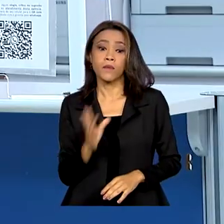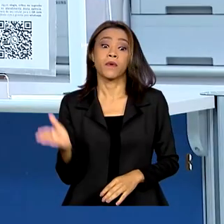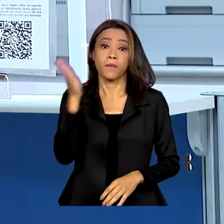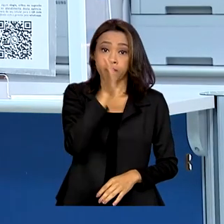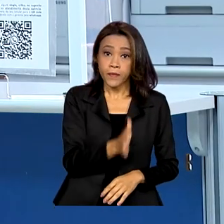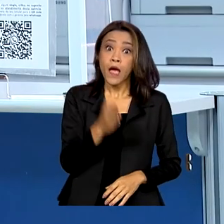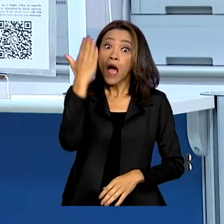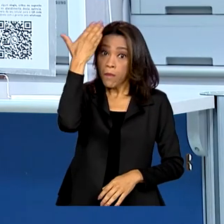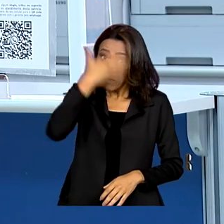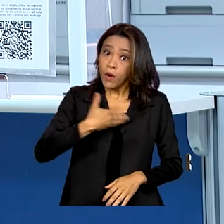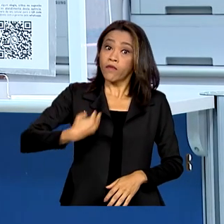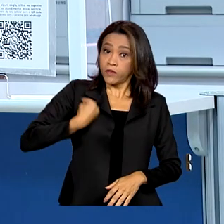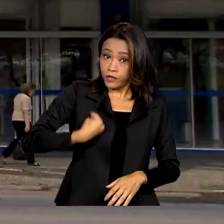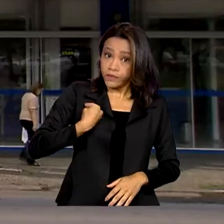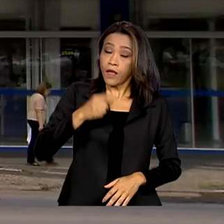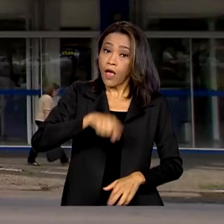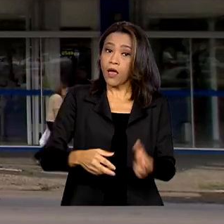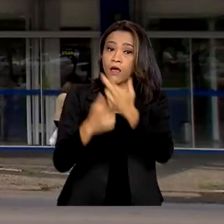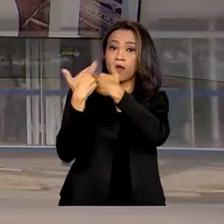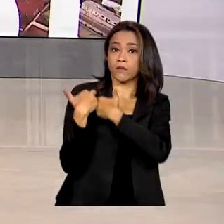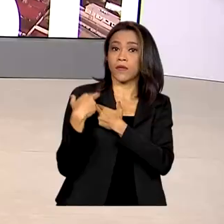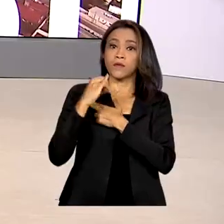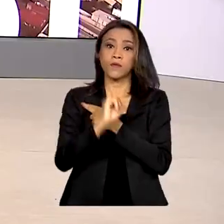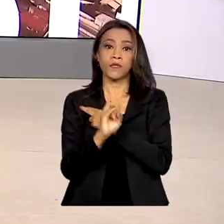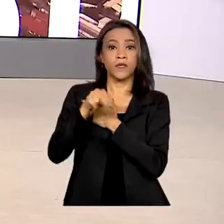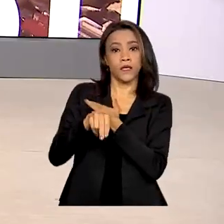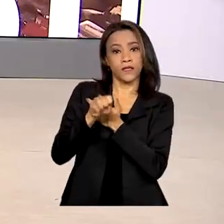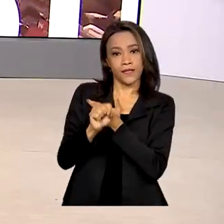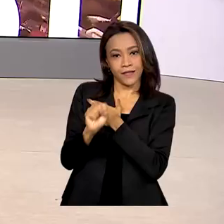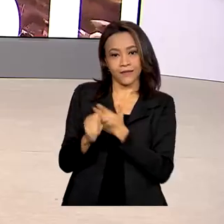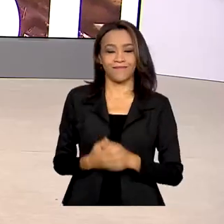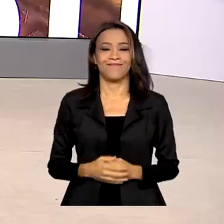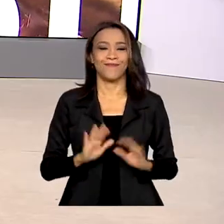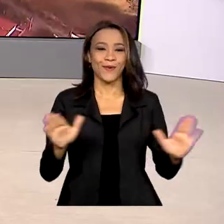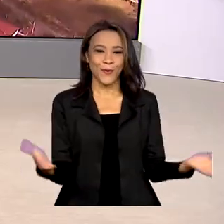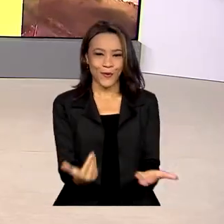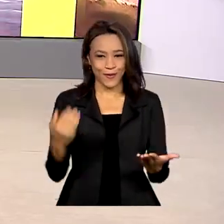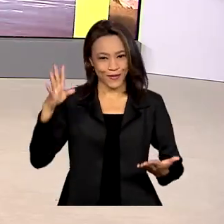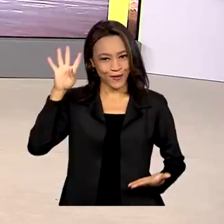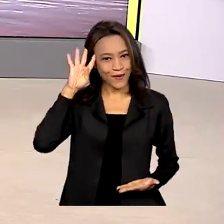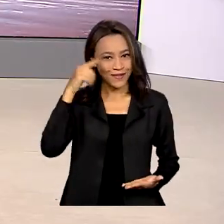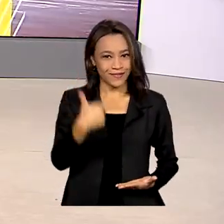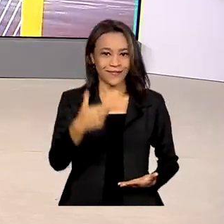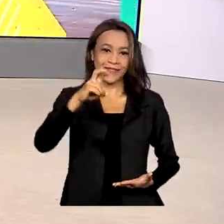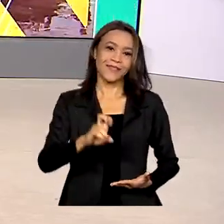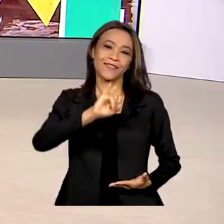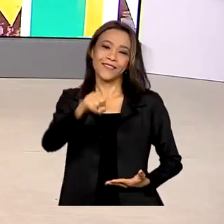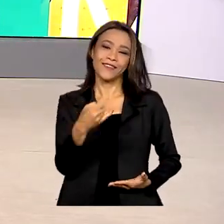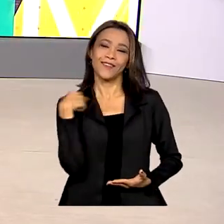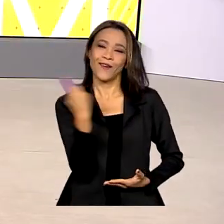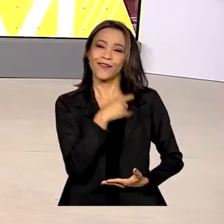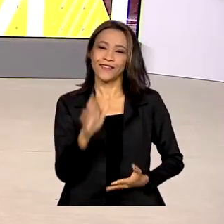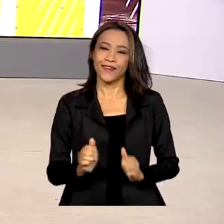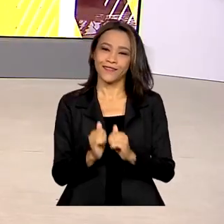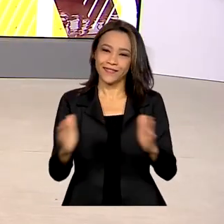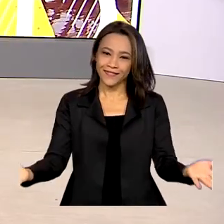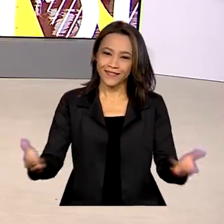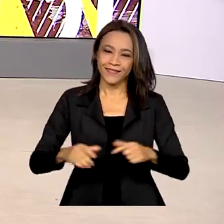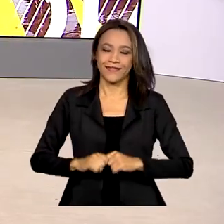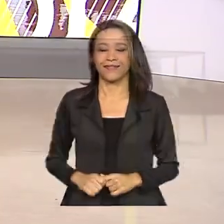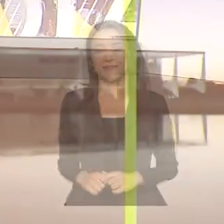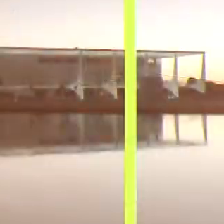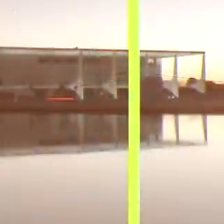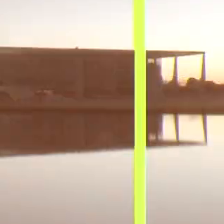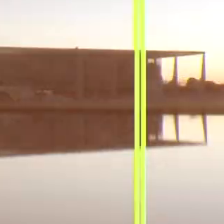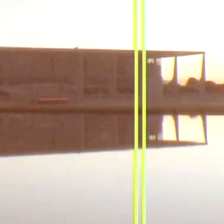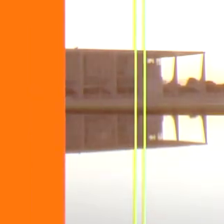responsabilidade do INSS. Quarta-feira, 25 de janeiro, Brasil em dia, já está no ar.